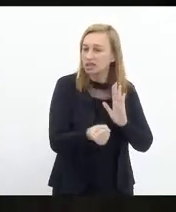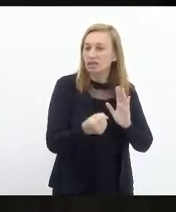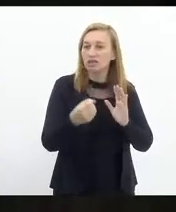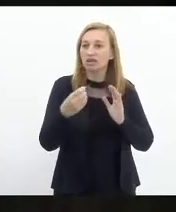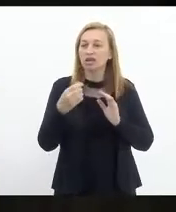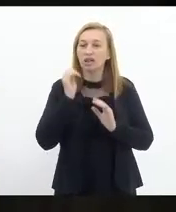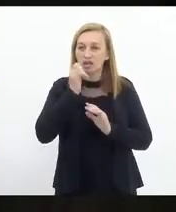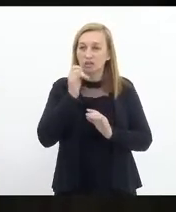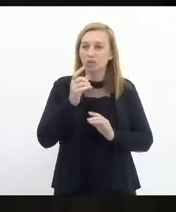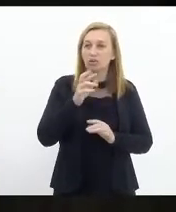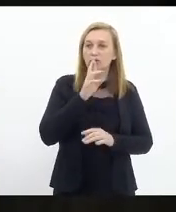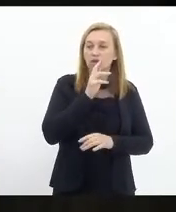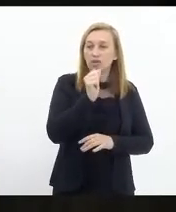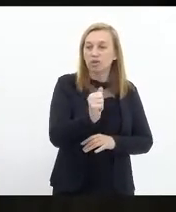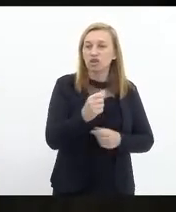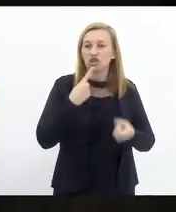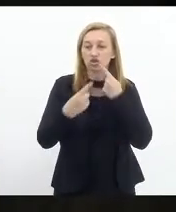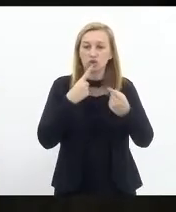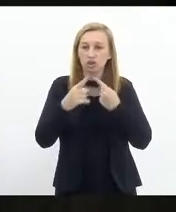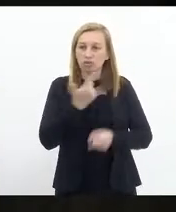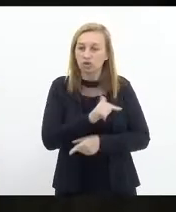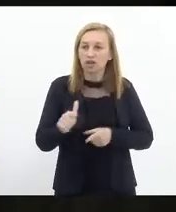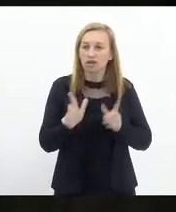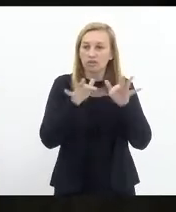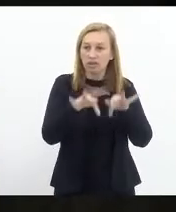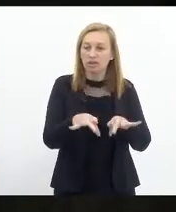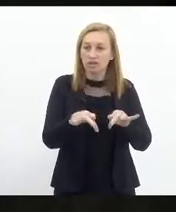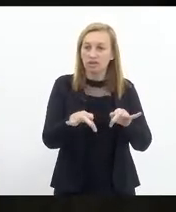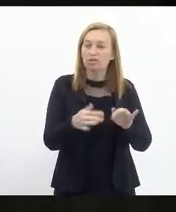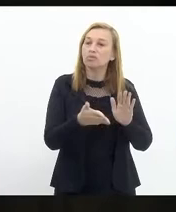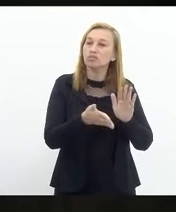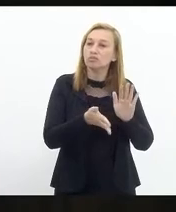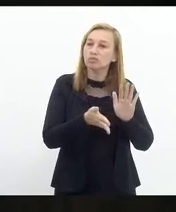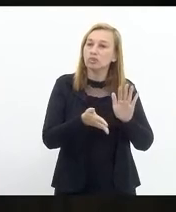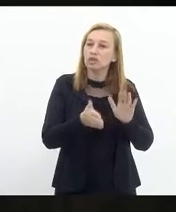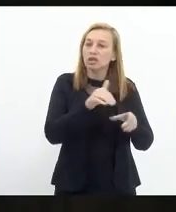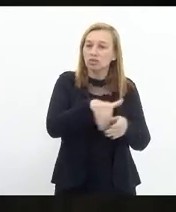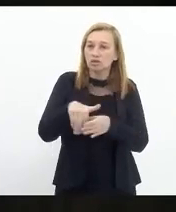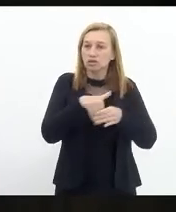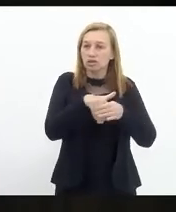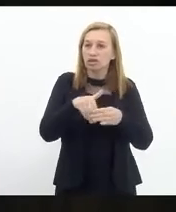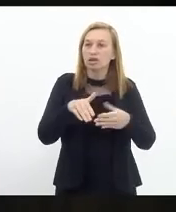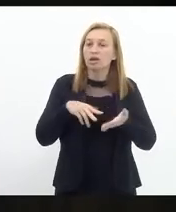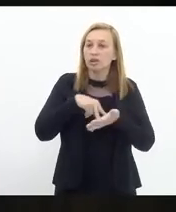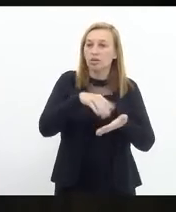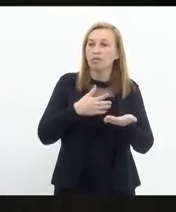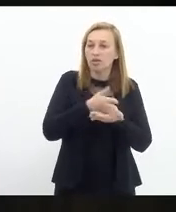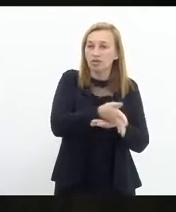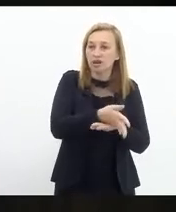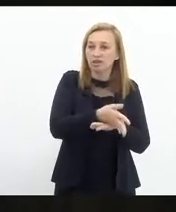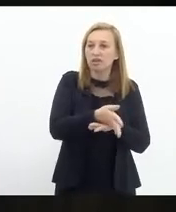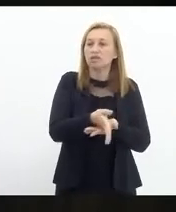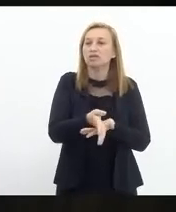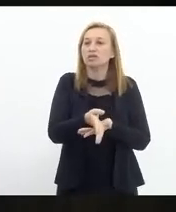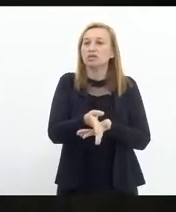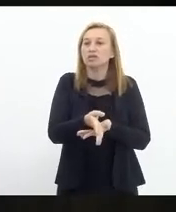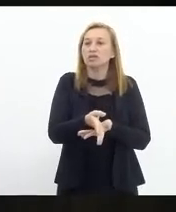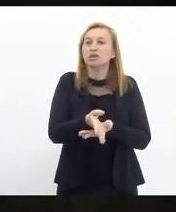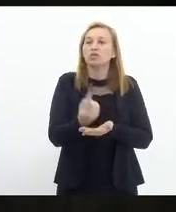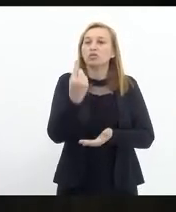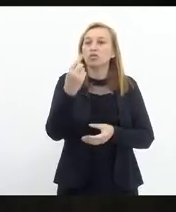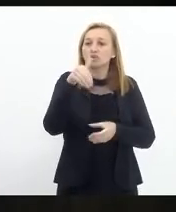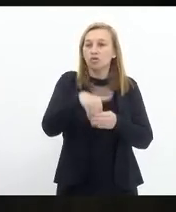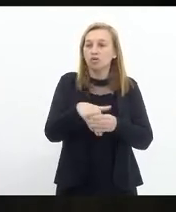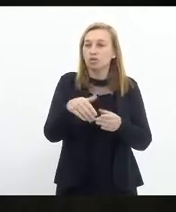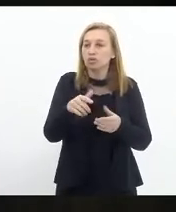Rodrigo Amorim. Em discussão, não havendo o que é queira discutir, encerrada a discussão, em votação, os senhores que aprovam, permaneçam como estão aprovados, vai a promulgação, com voto pela